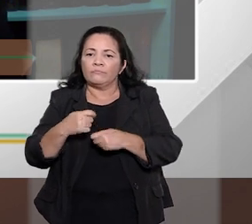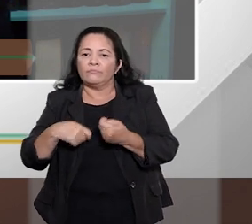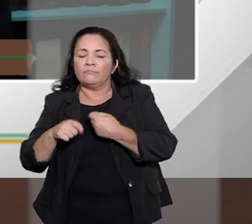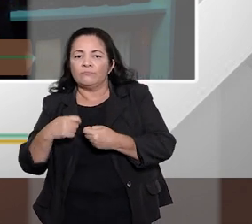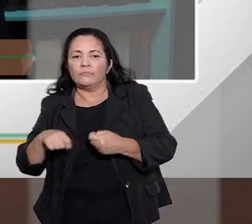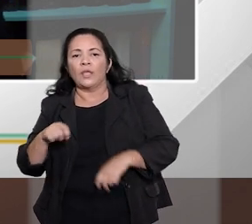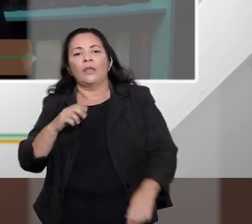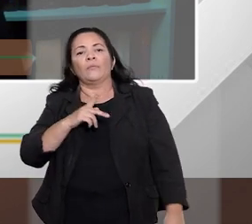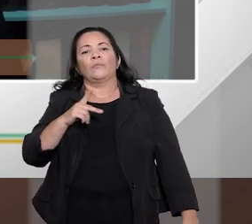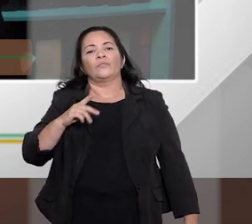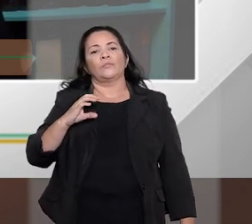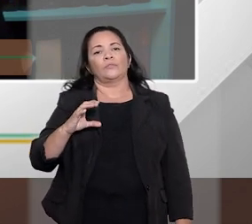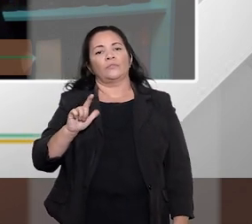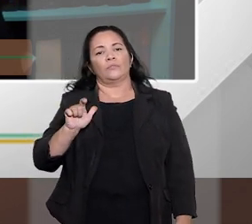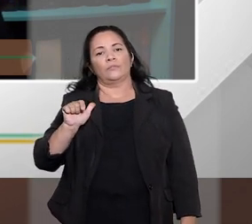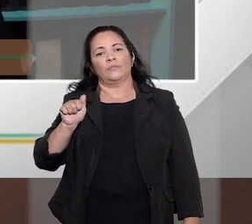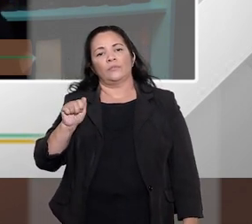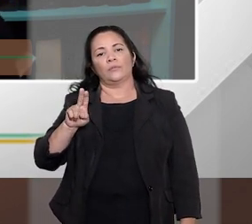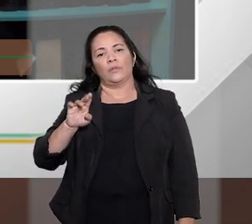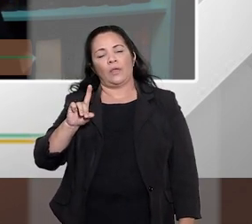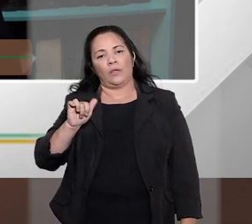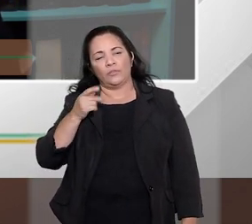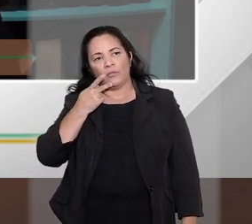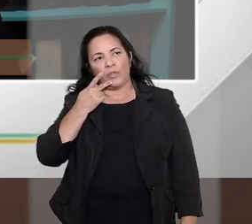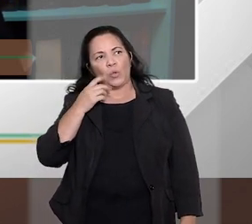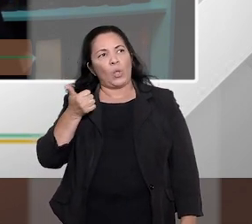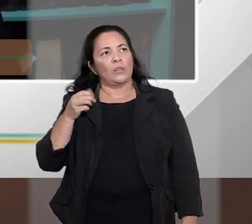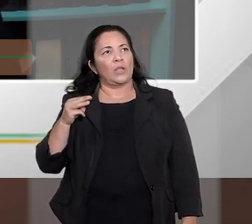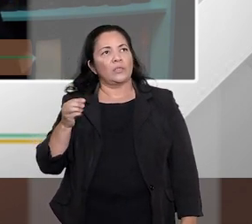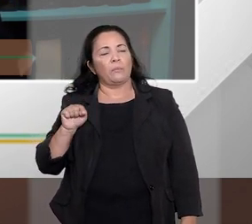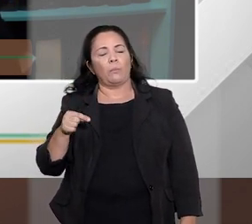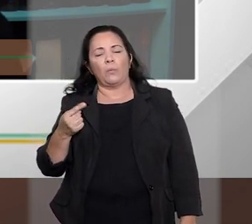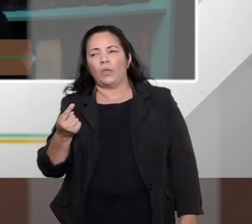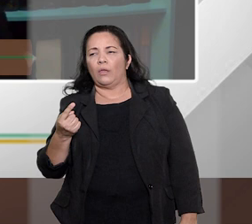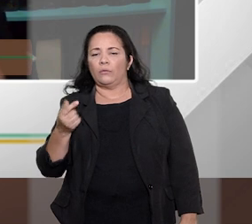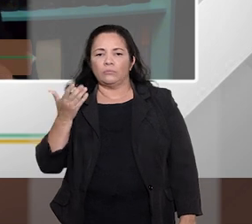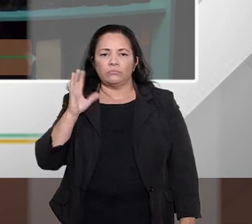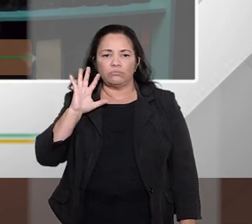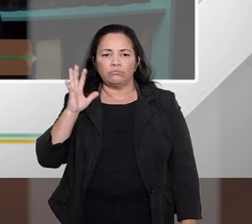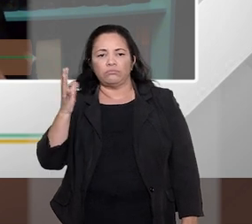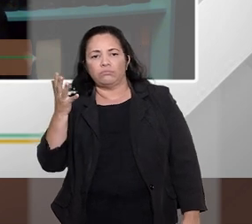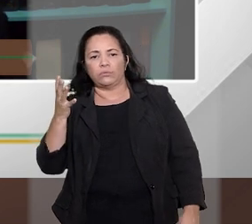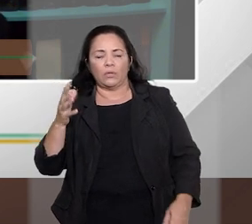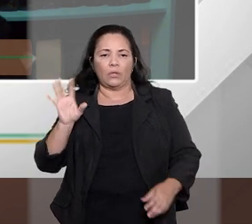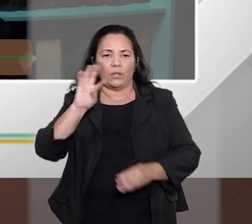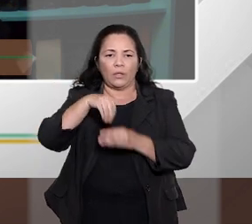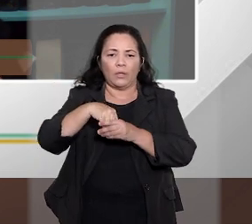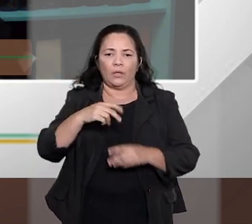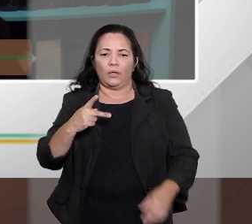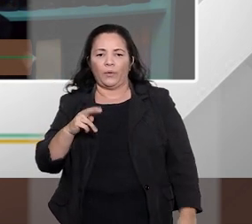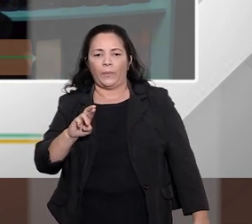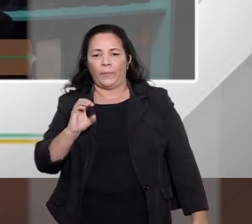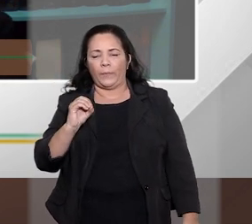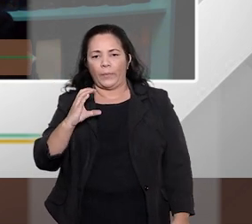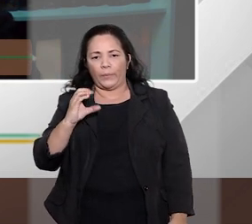PROCONs a professora Cláudia falou aí de 3 mil o número pelo fato da própria